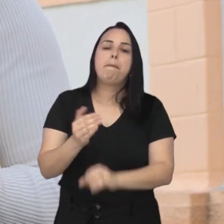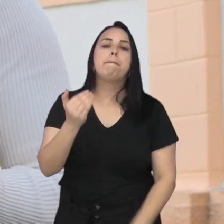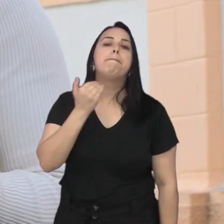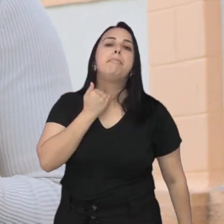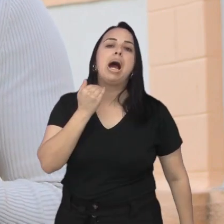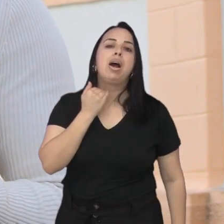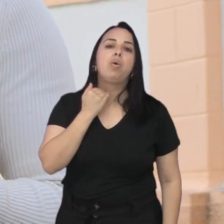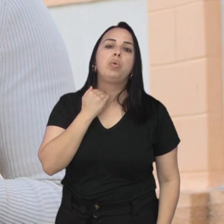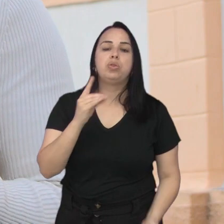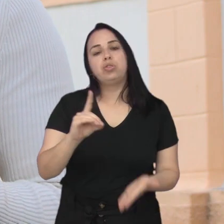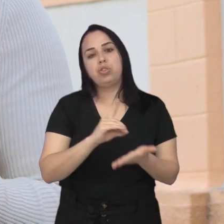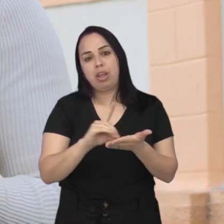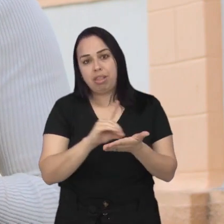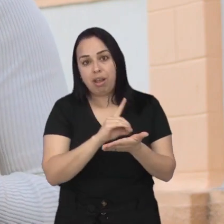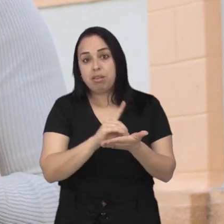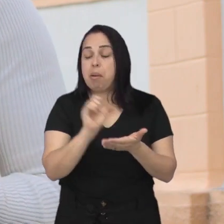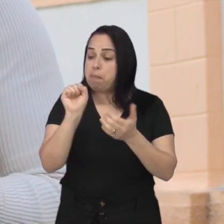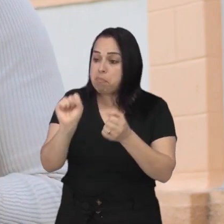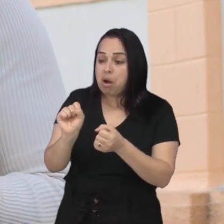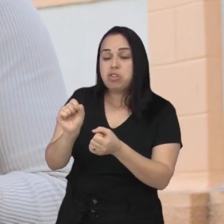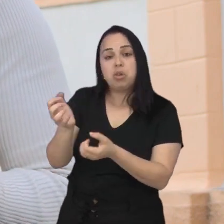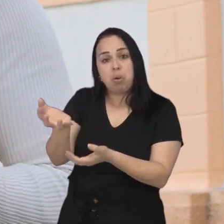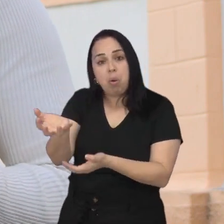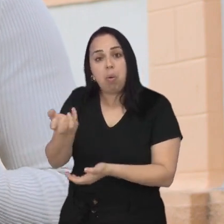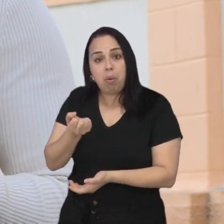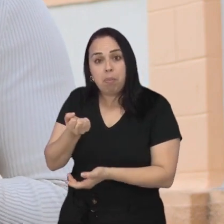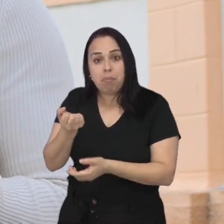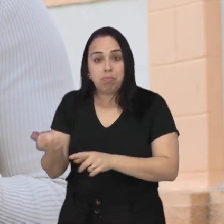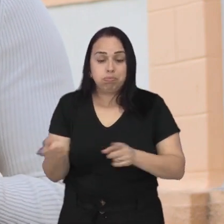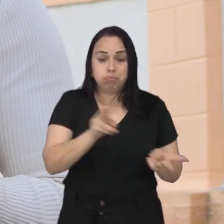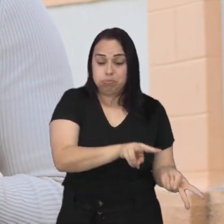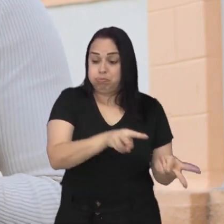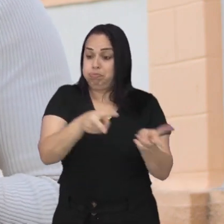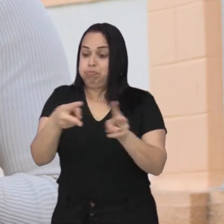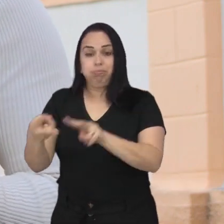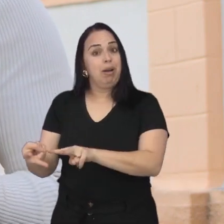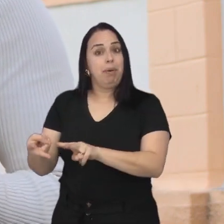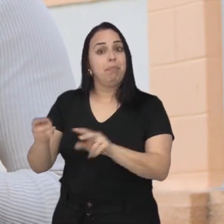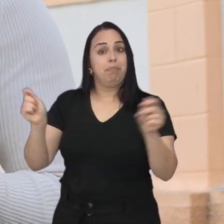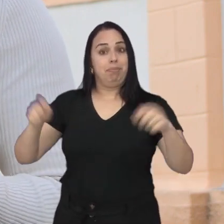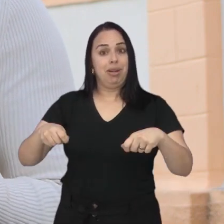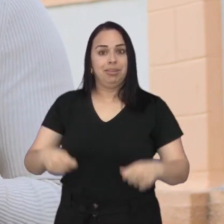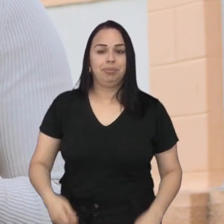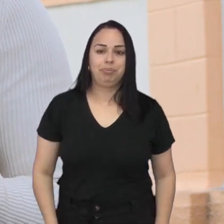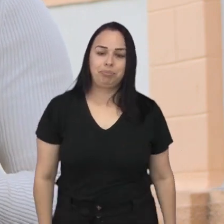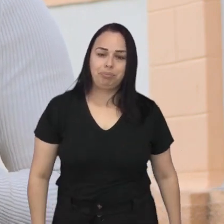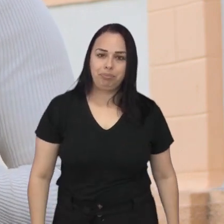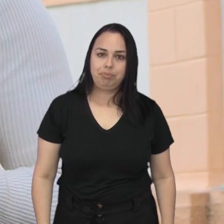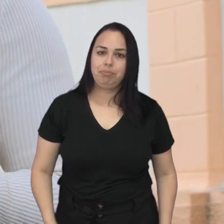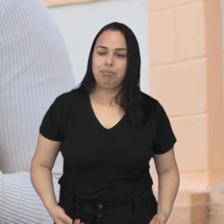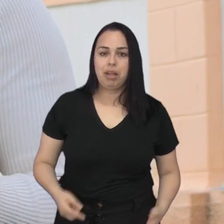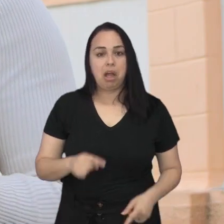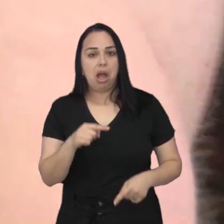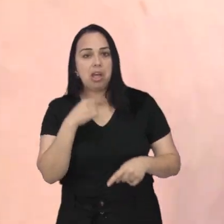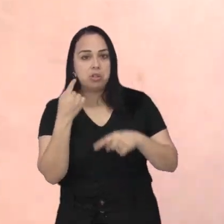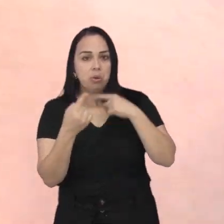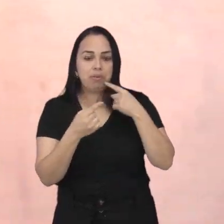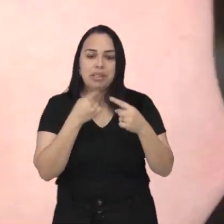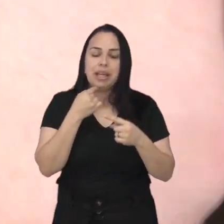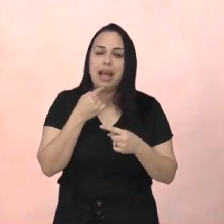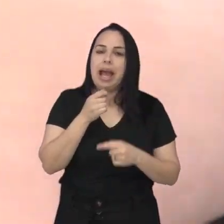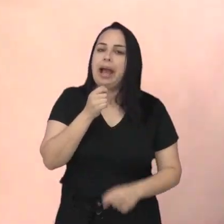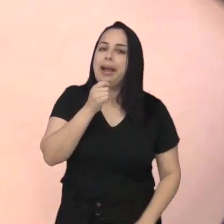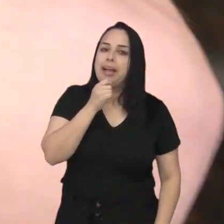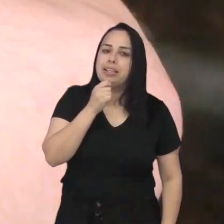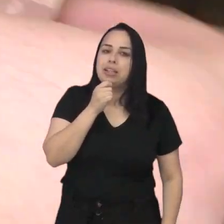seja, em uma conta de um banco digital, será possível fazer a conversão de real para DREX. Um dos